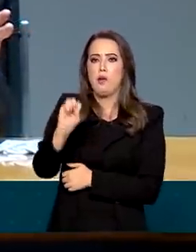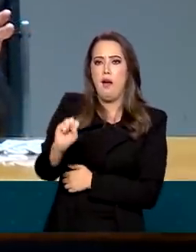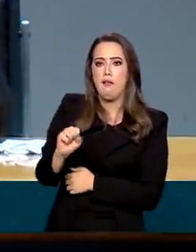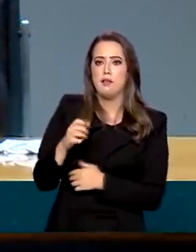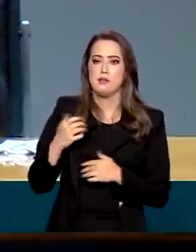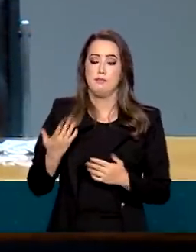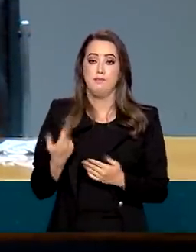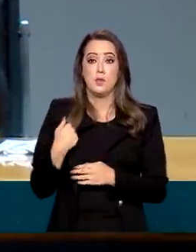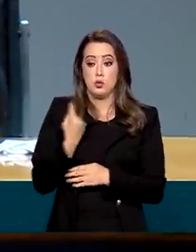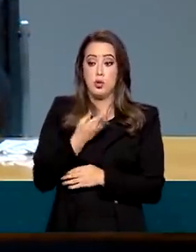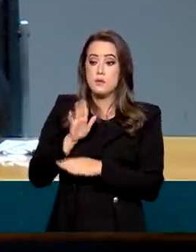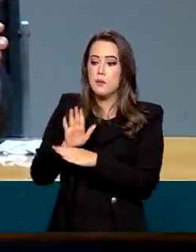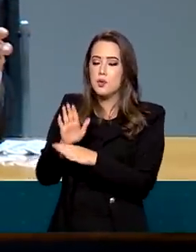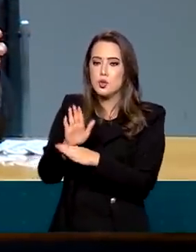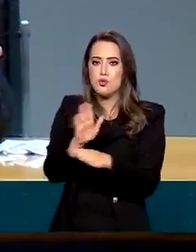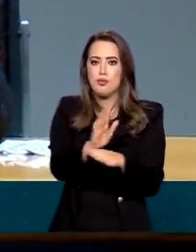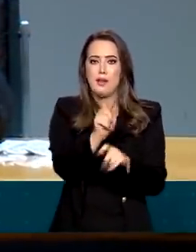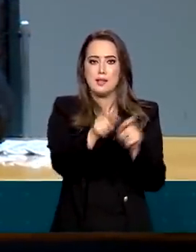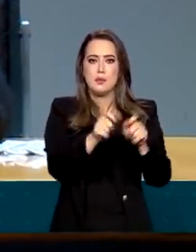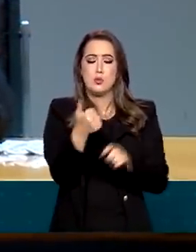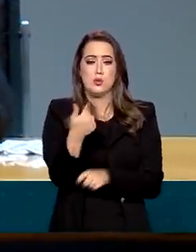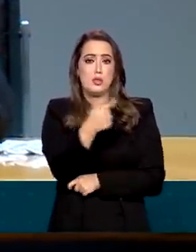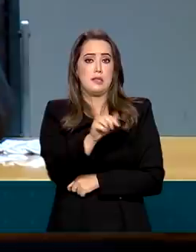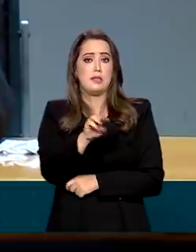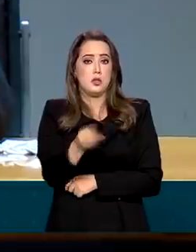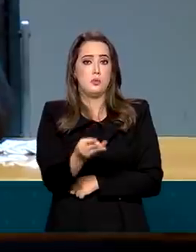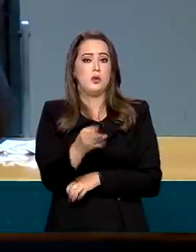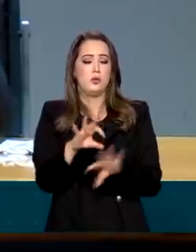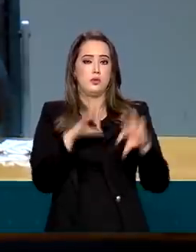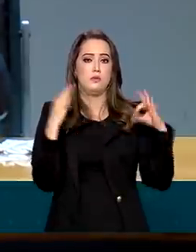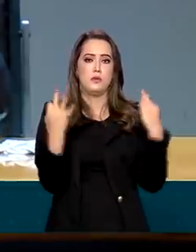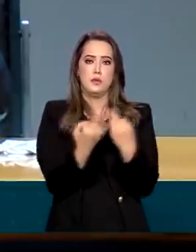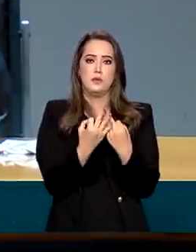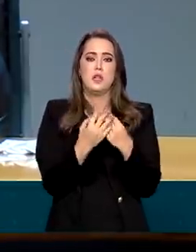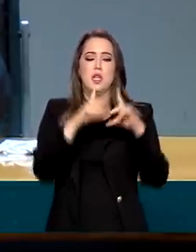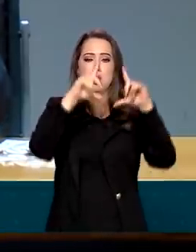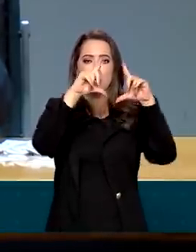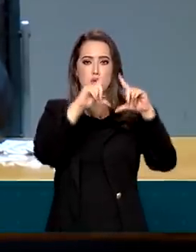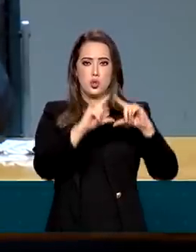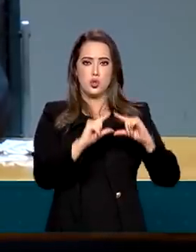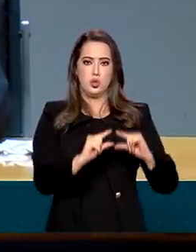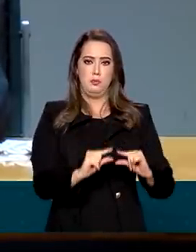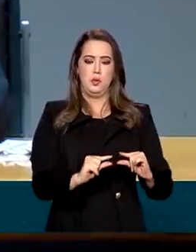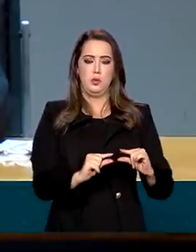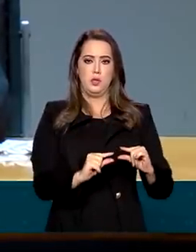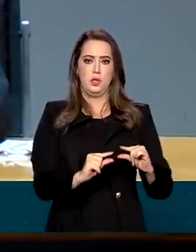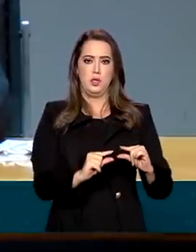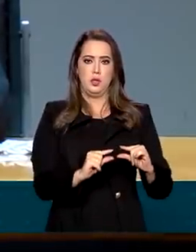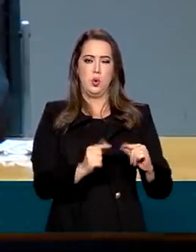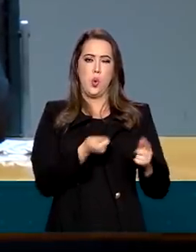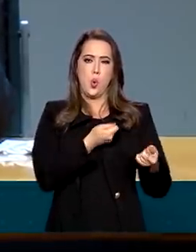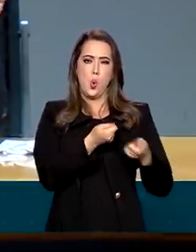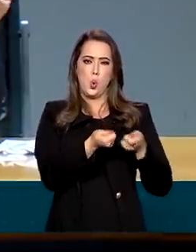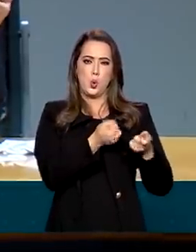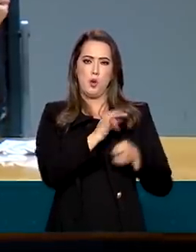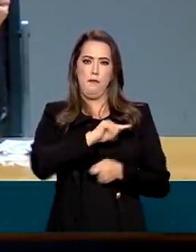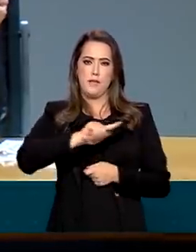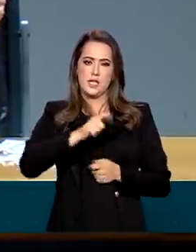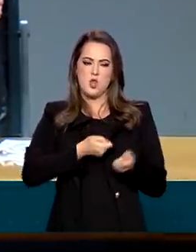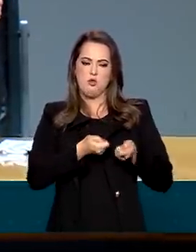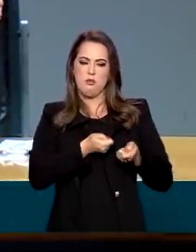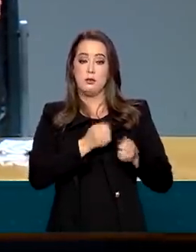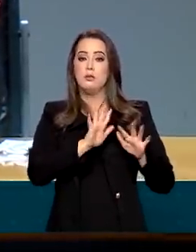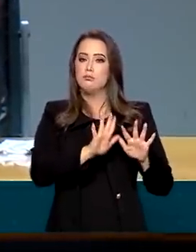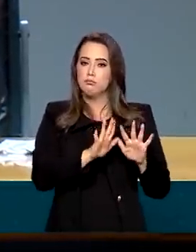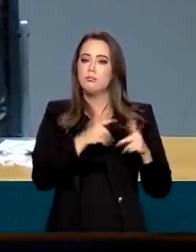brasileiros, nós vamos ajudar esses 17 milhões de famílias e reduzir o ritmo do ajuste fiscal. Então, em vez de cair de